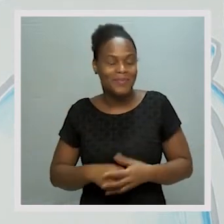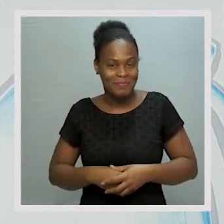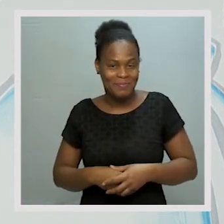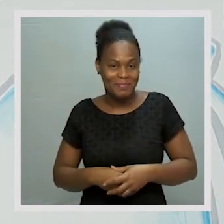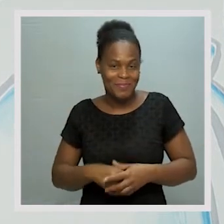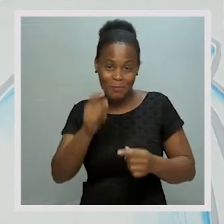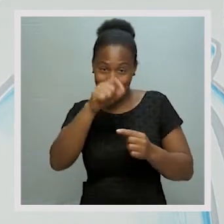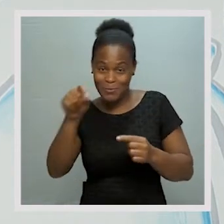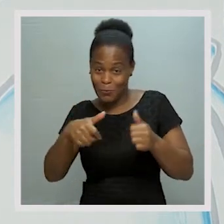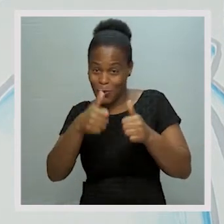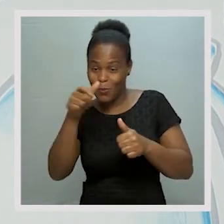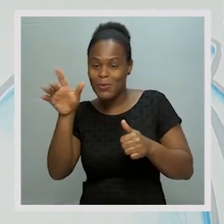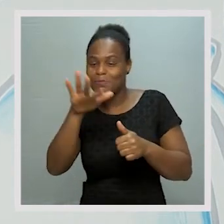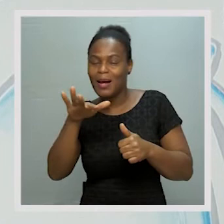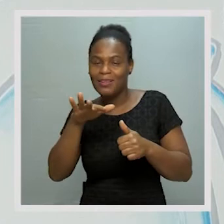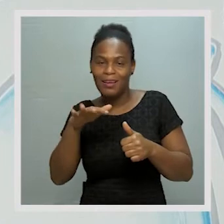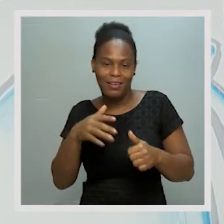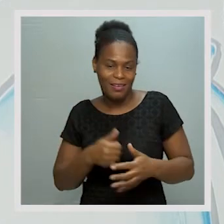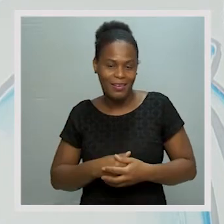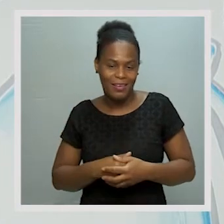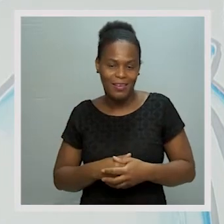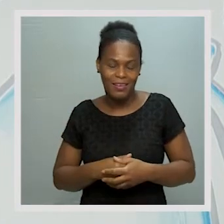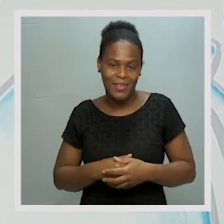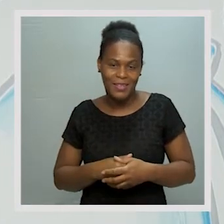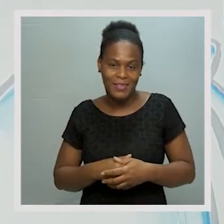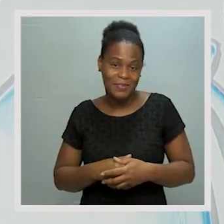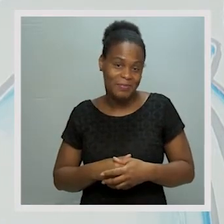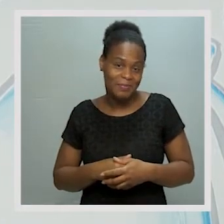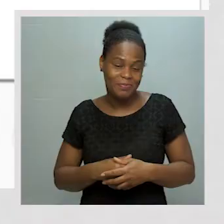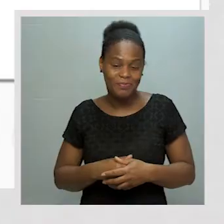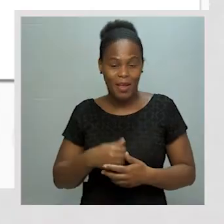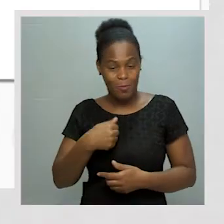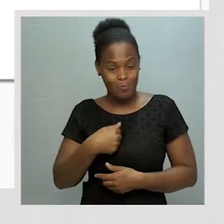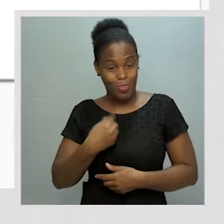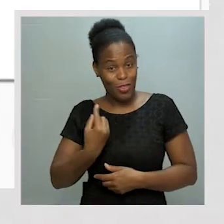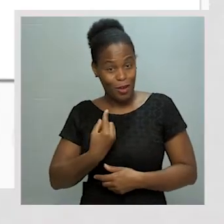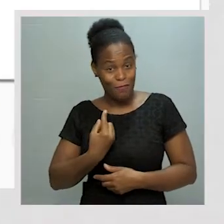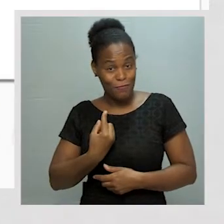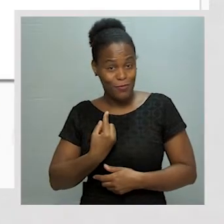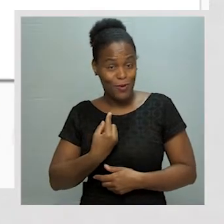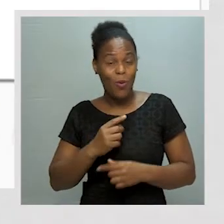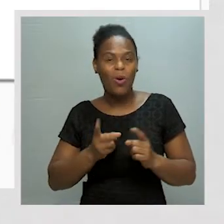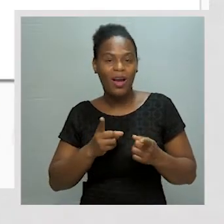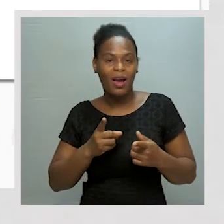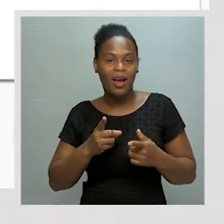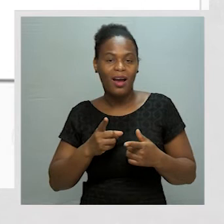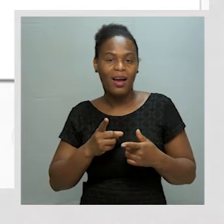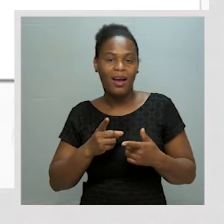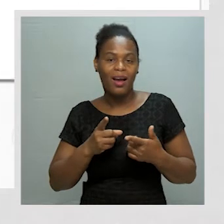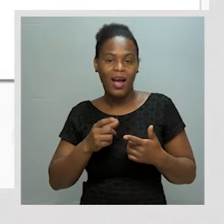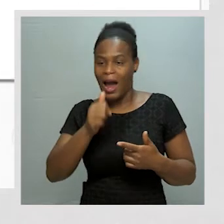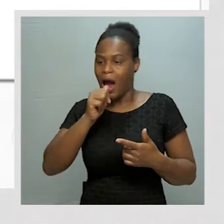completar de forma correta esses espaços que aqui temos. Está bem? Devo tomar o quê?